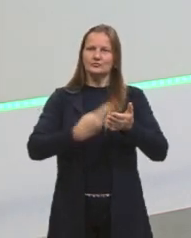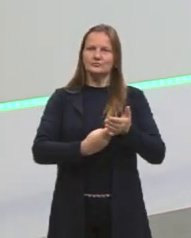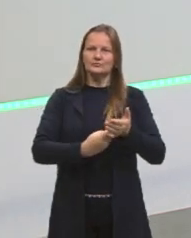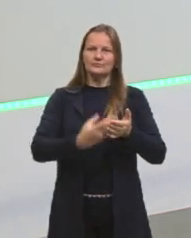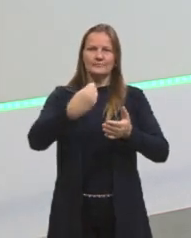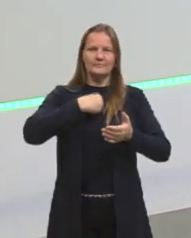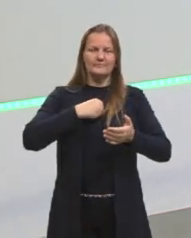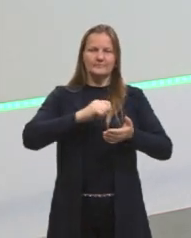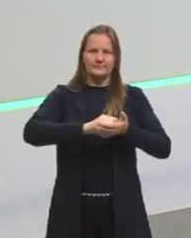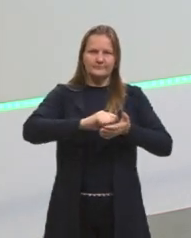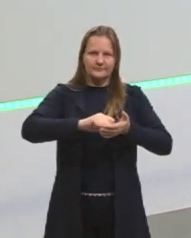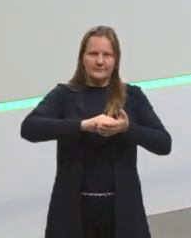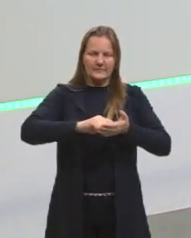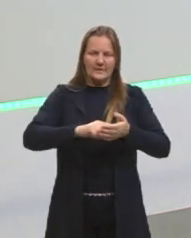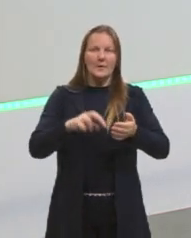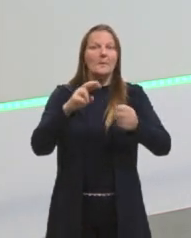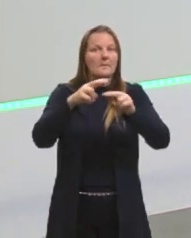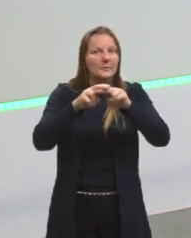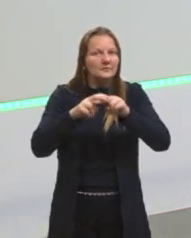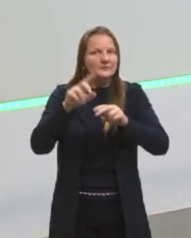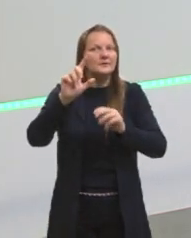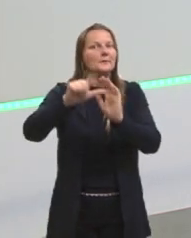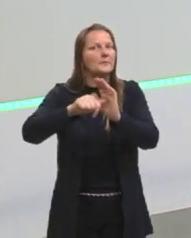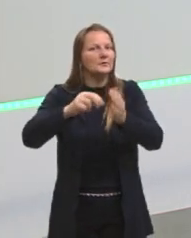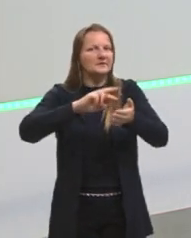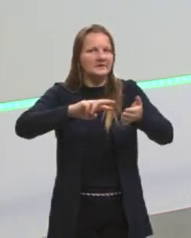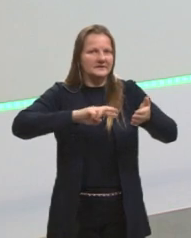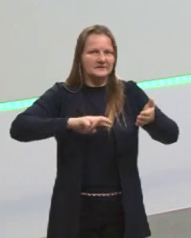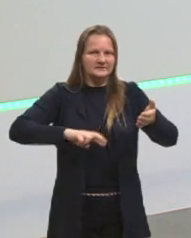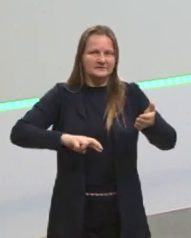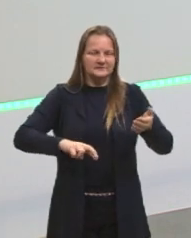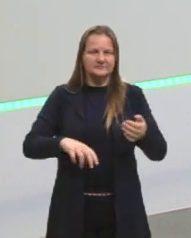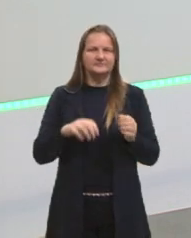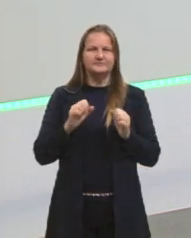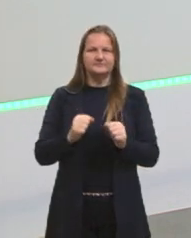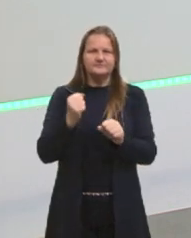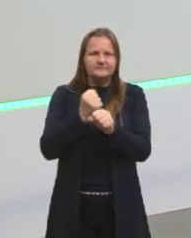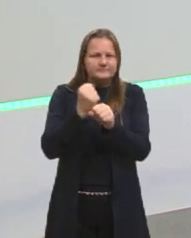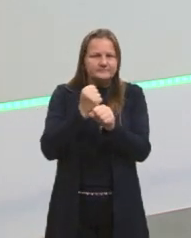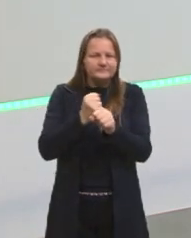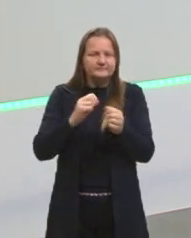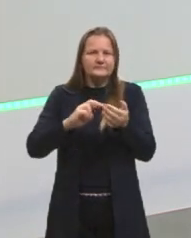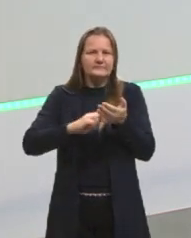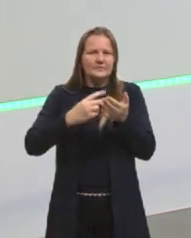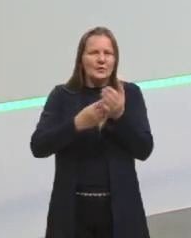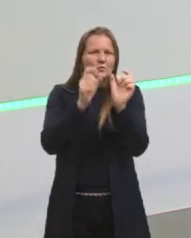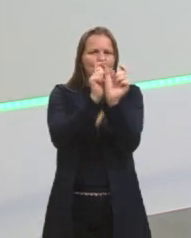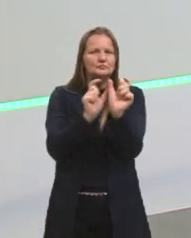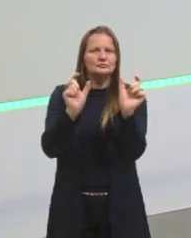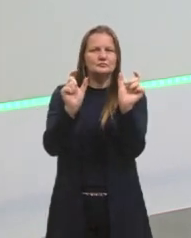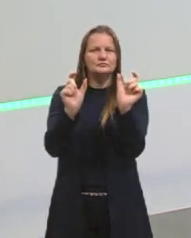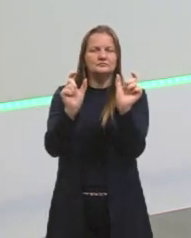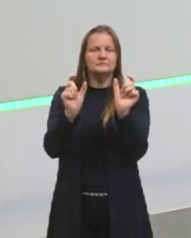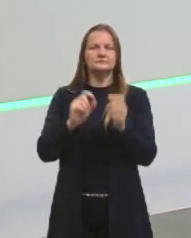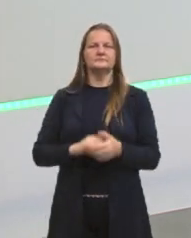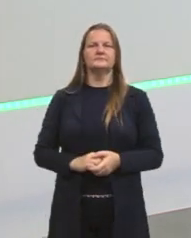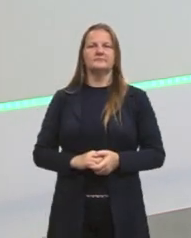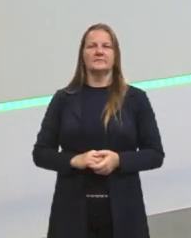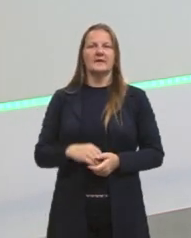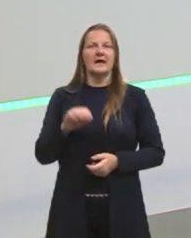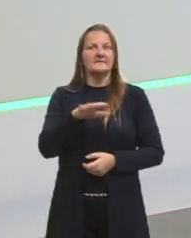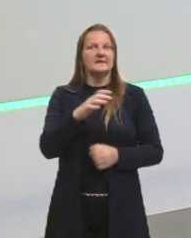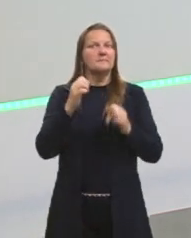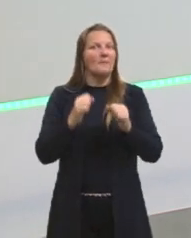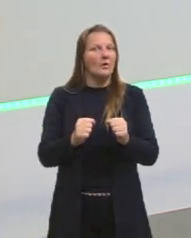Por isso que nós vamos falar da redação daqui a pouquinho. Porque elas têm uma conotação um pouco diferente. Tem certas coisas que nós podemos fazer, outras